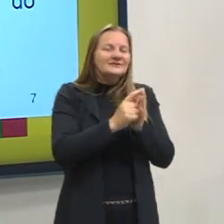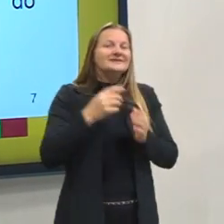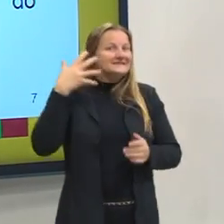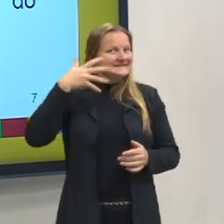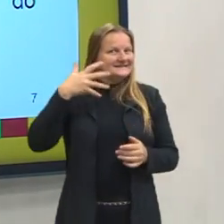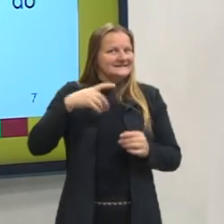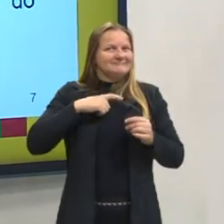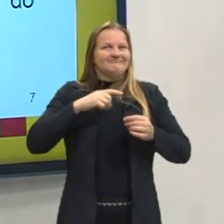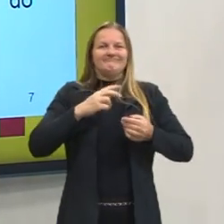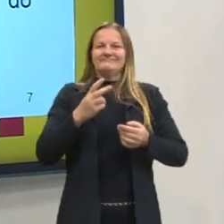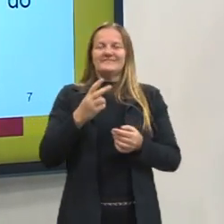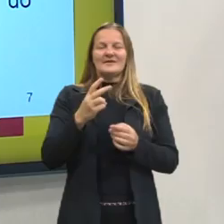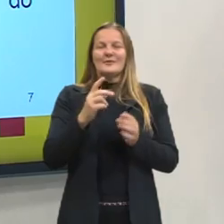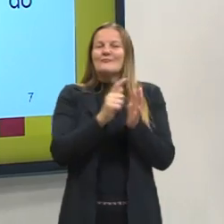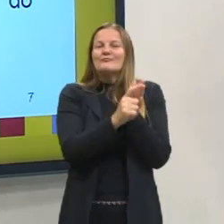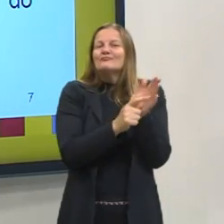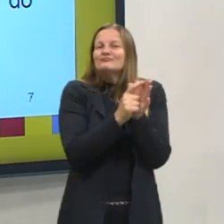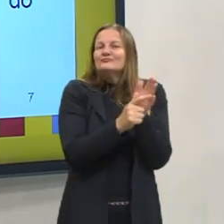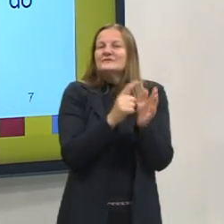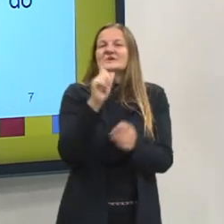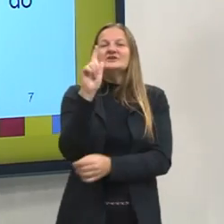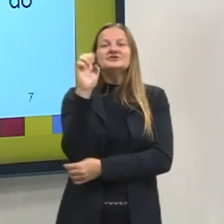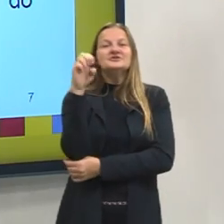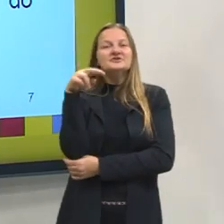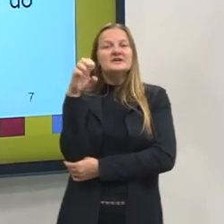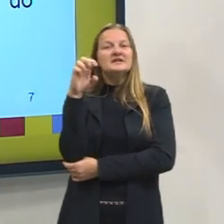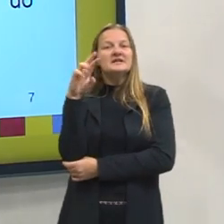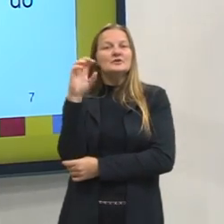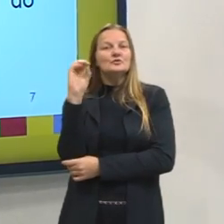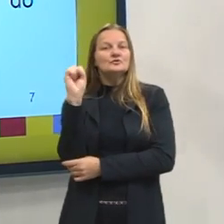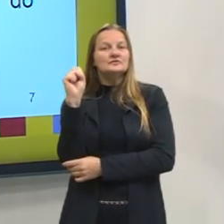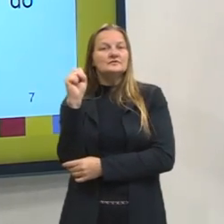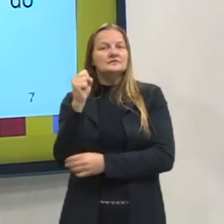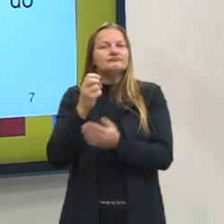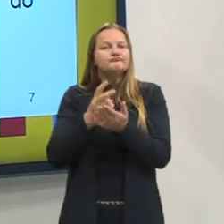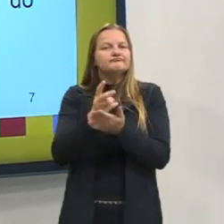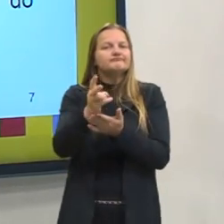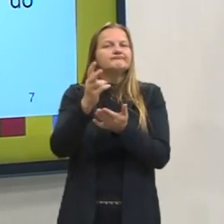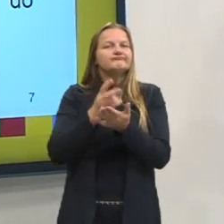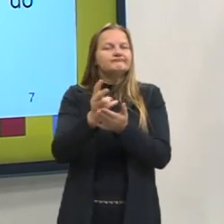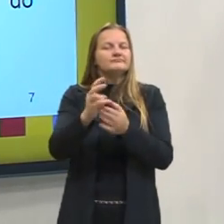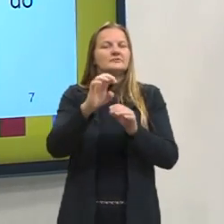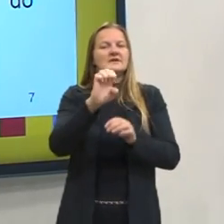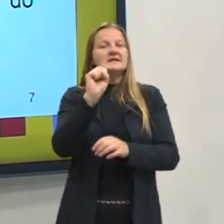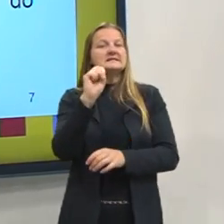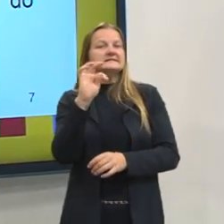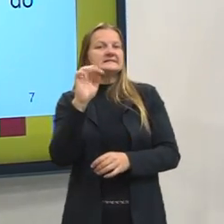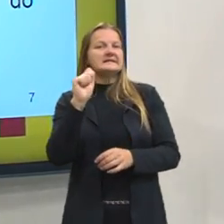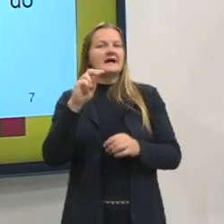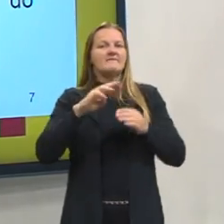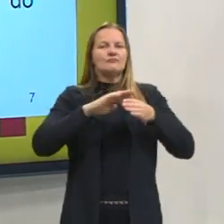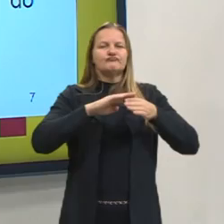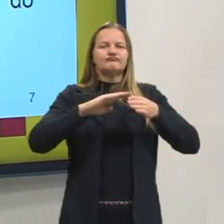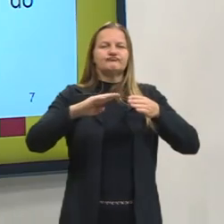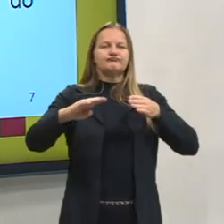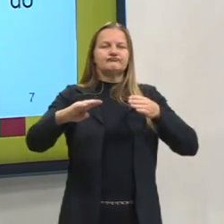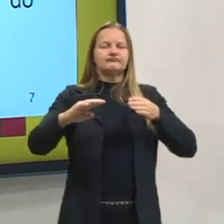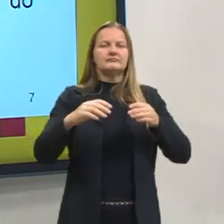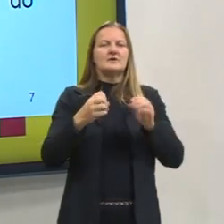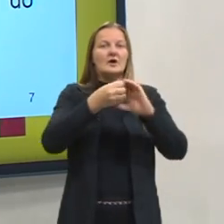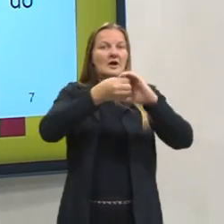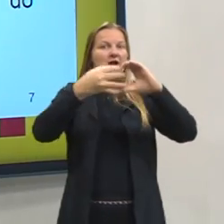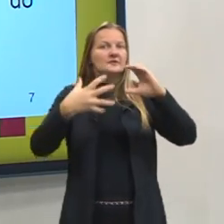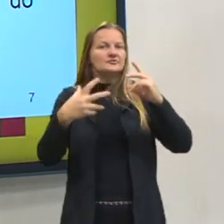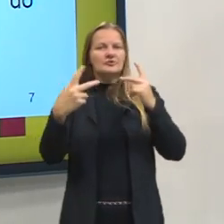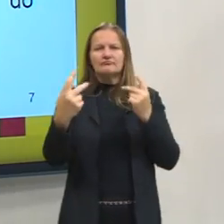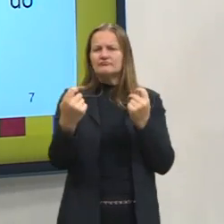gente. Gêneros são tipos relativamente estáveis, ou seja, eles carregam características entre